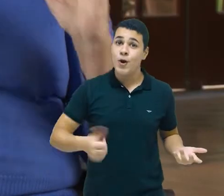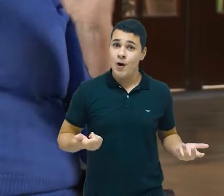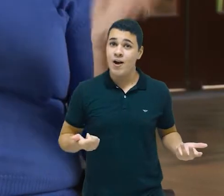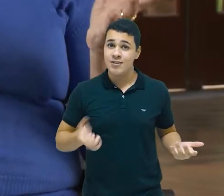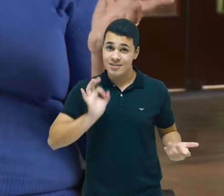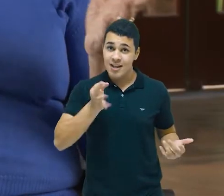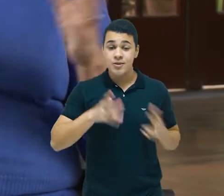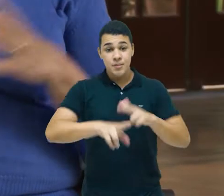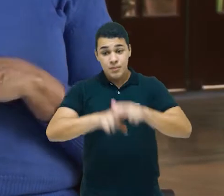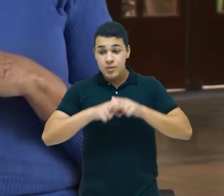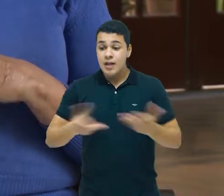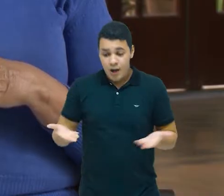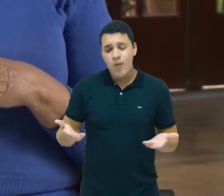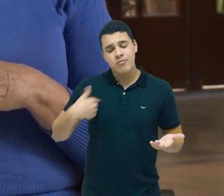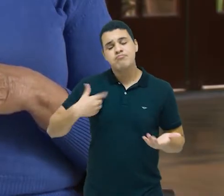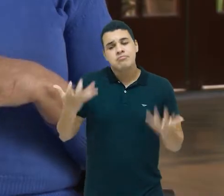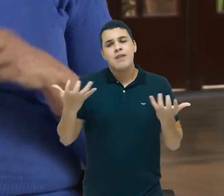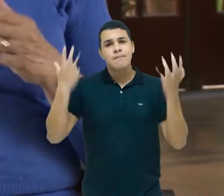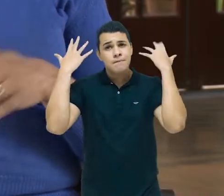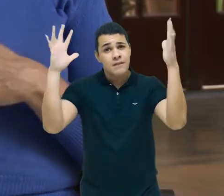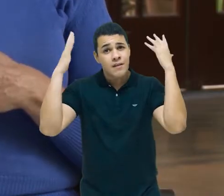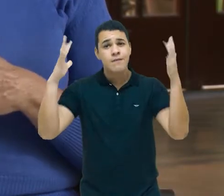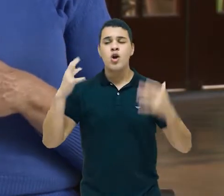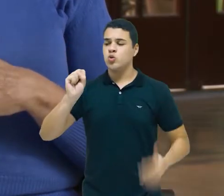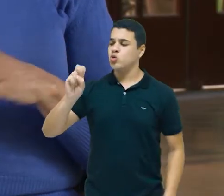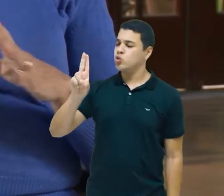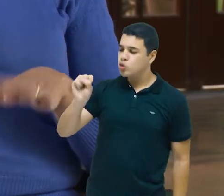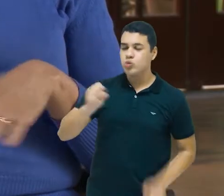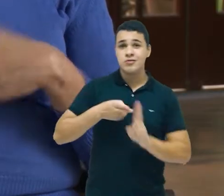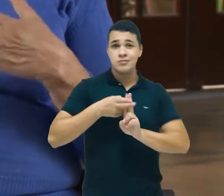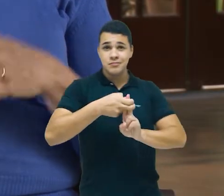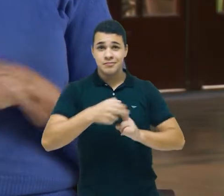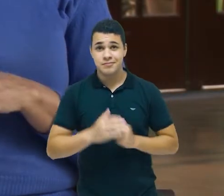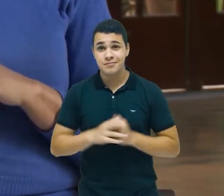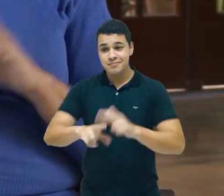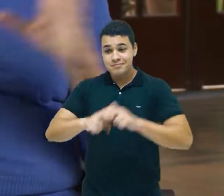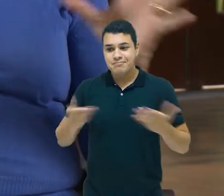Então, viva o SUS. Entretanto, aprovado o SUS,